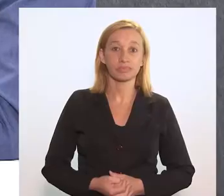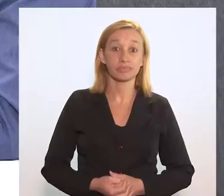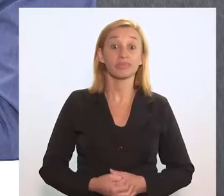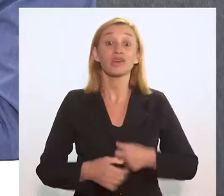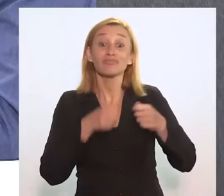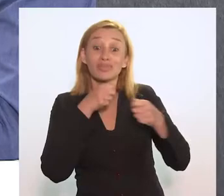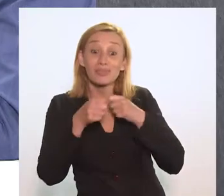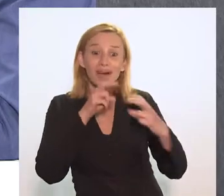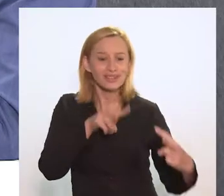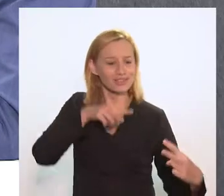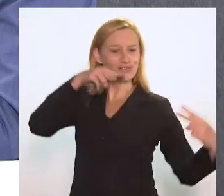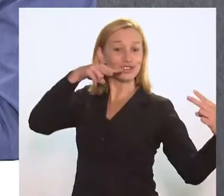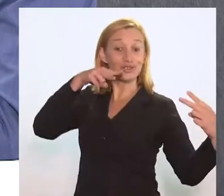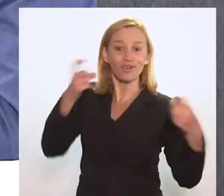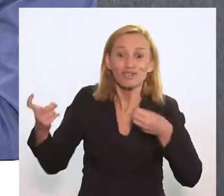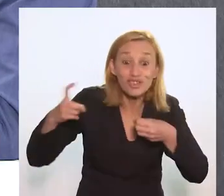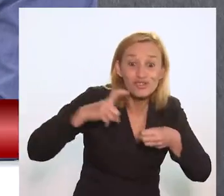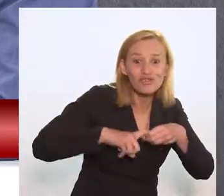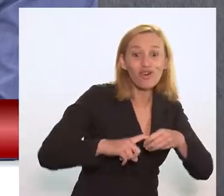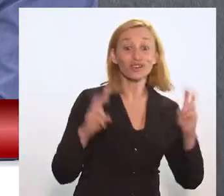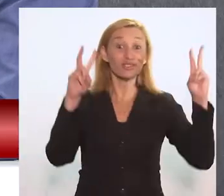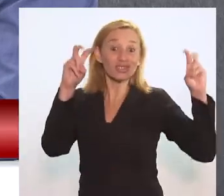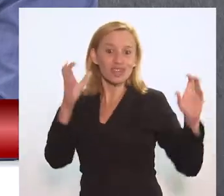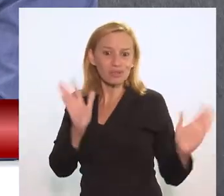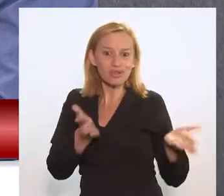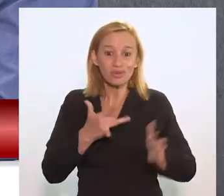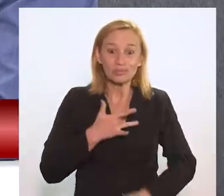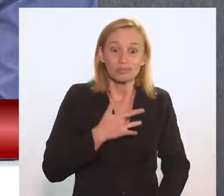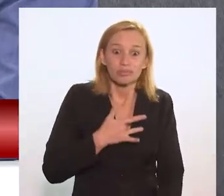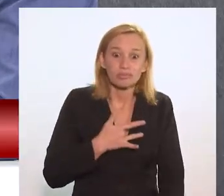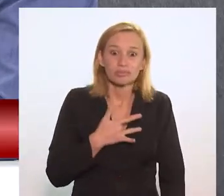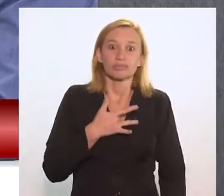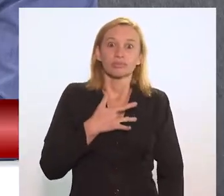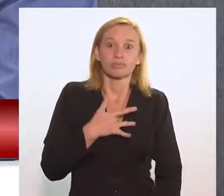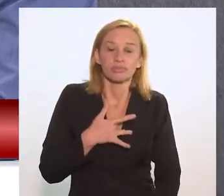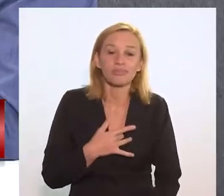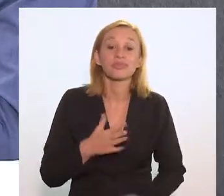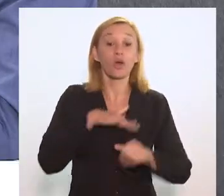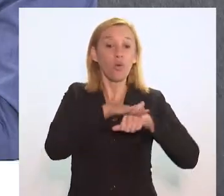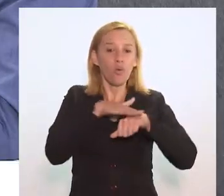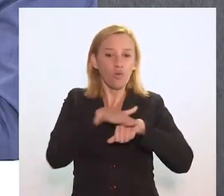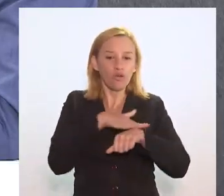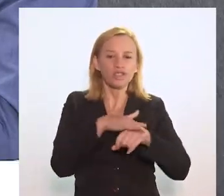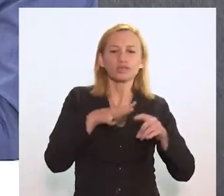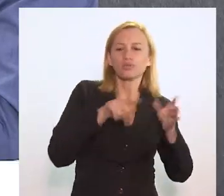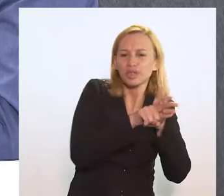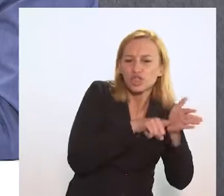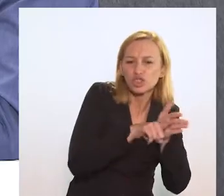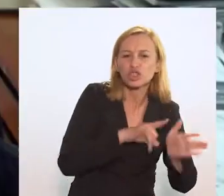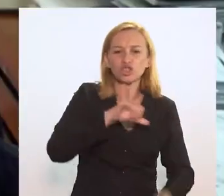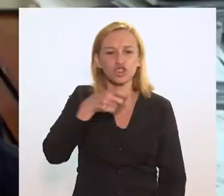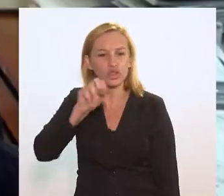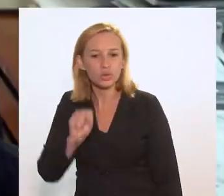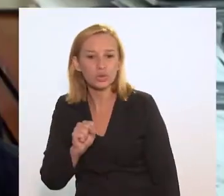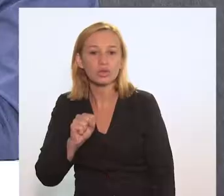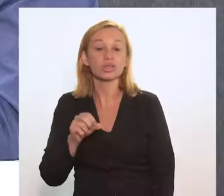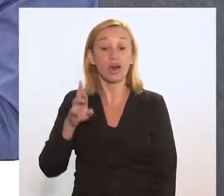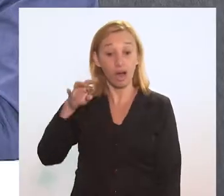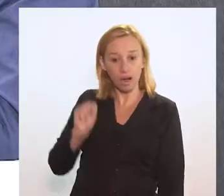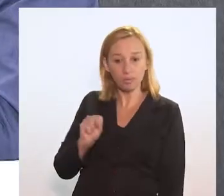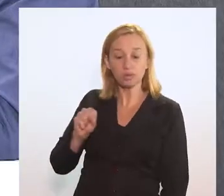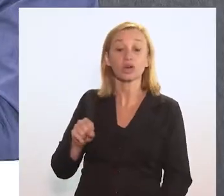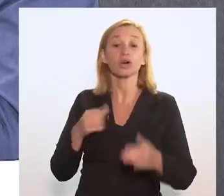O debate virtual está de volta e o tema de hoje é a tuberculose. Eu converso com o pesquisador Jesus Ramos,